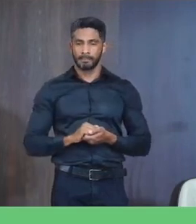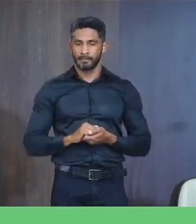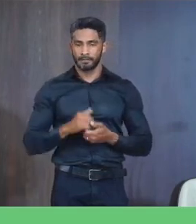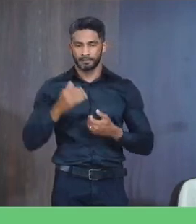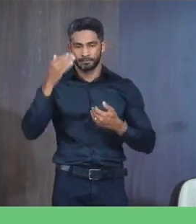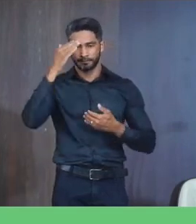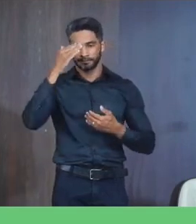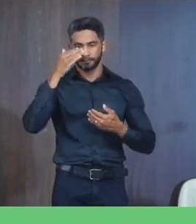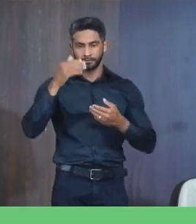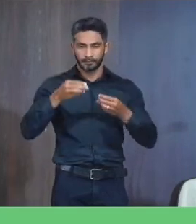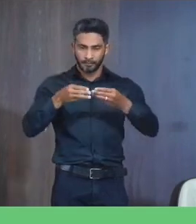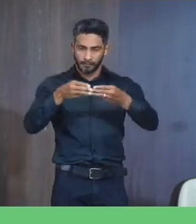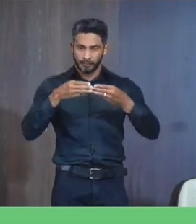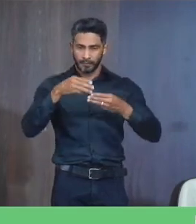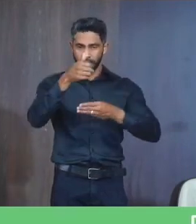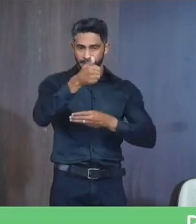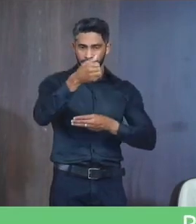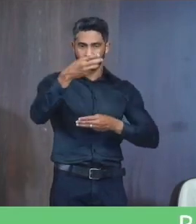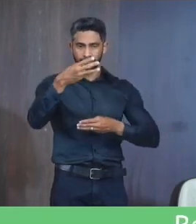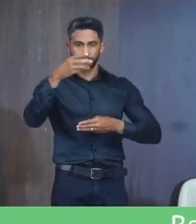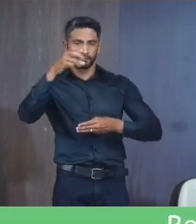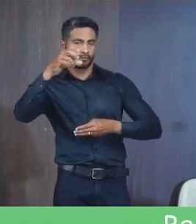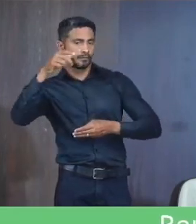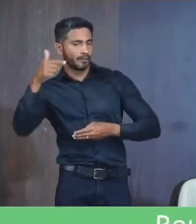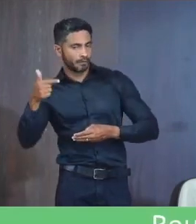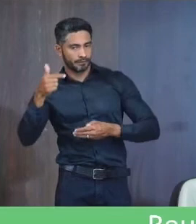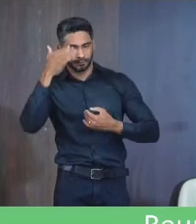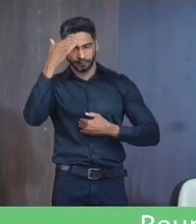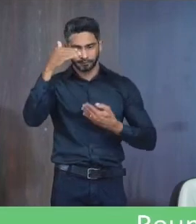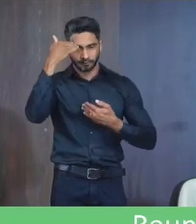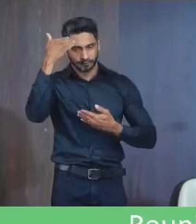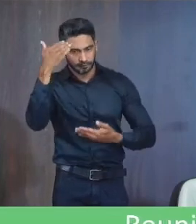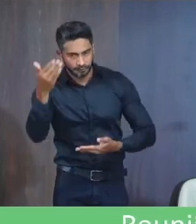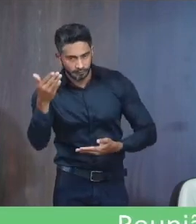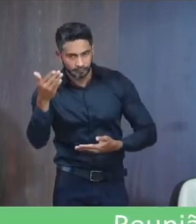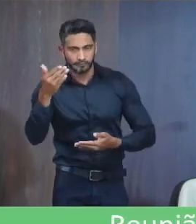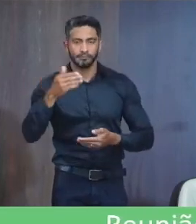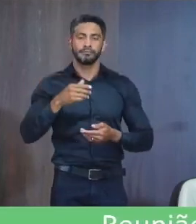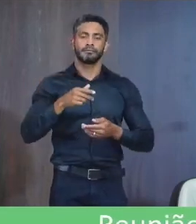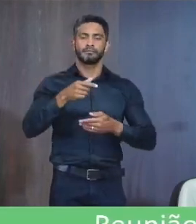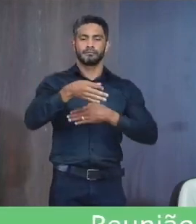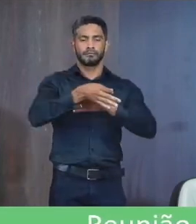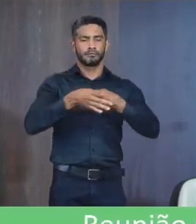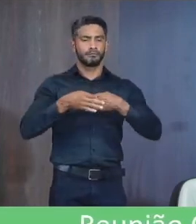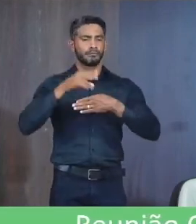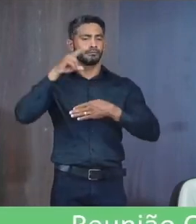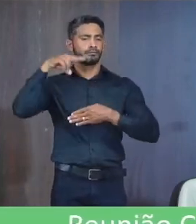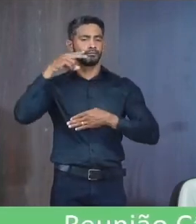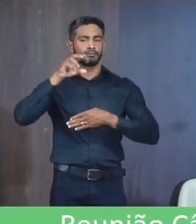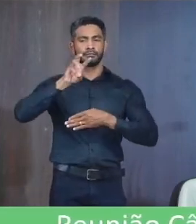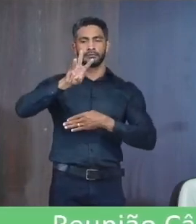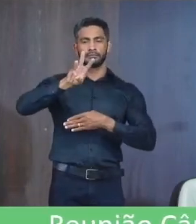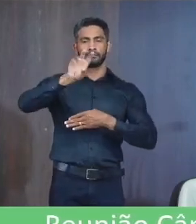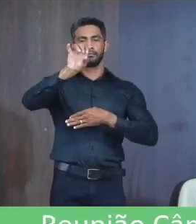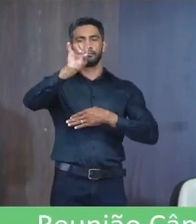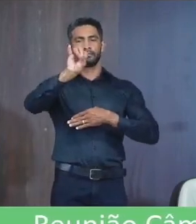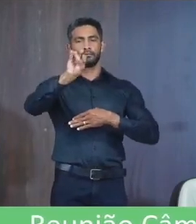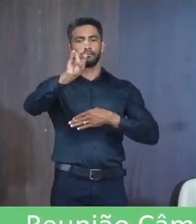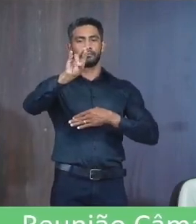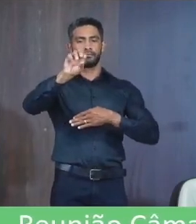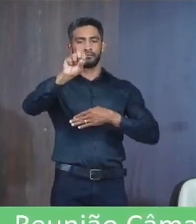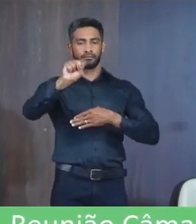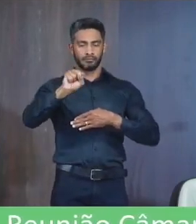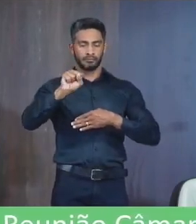Moção 132 2022 Voto de congratulação Autoria O vereador O Iris Carlos Lopes